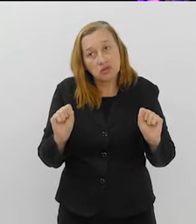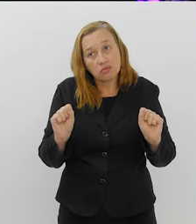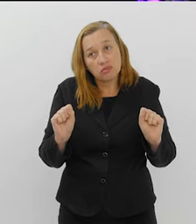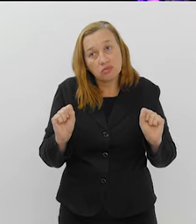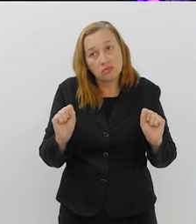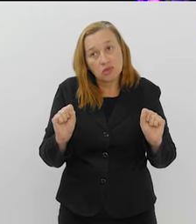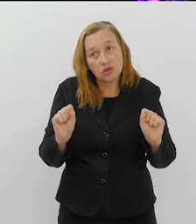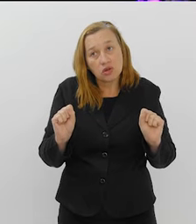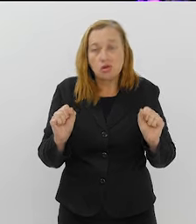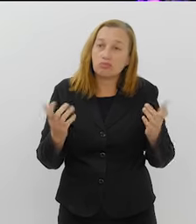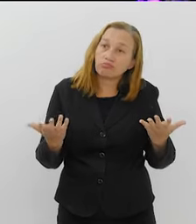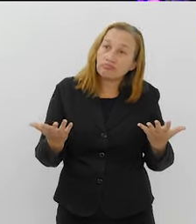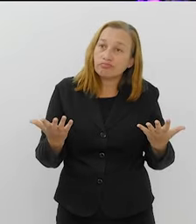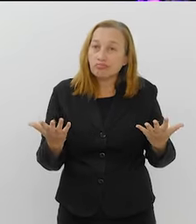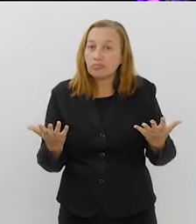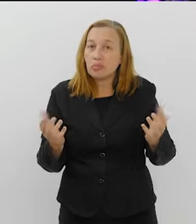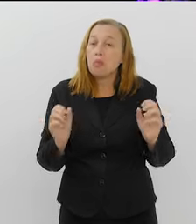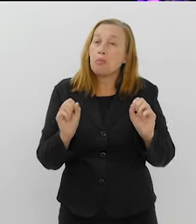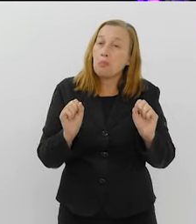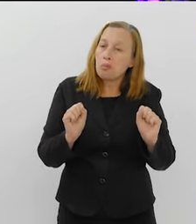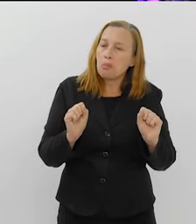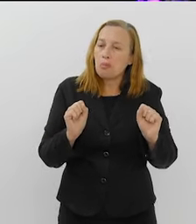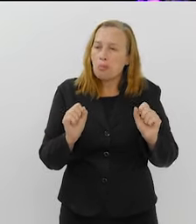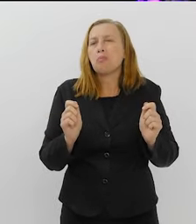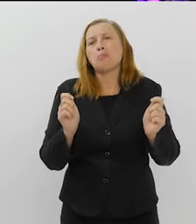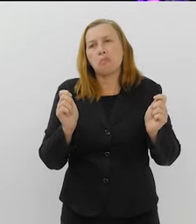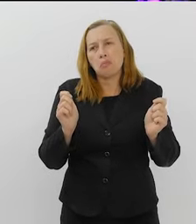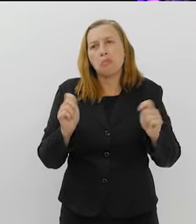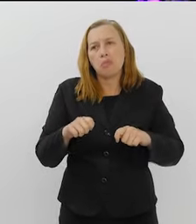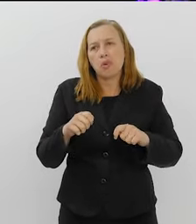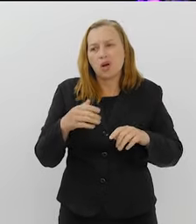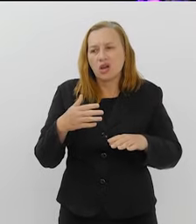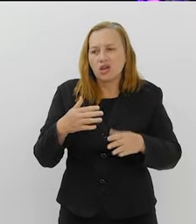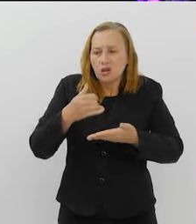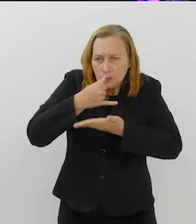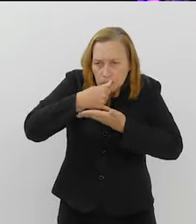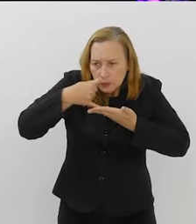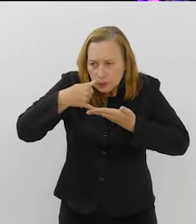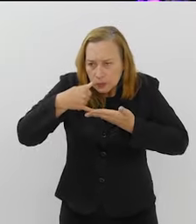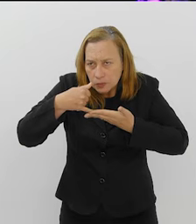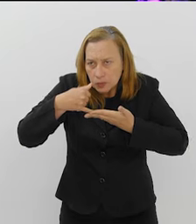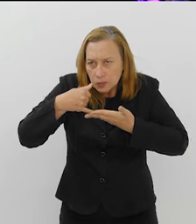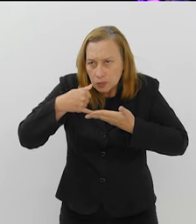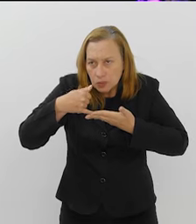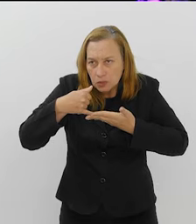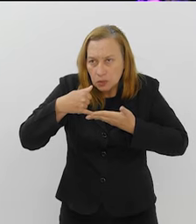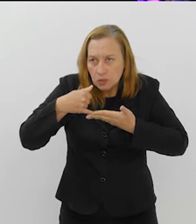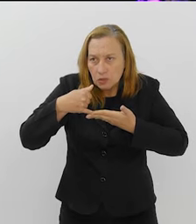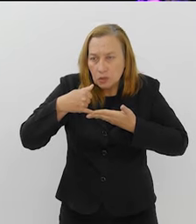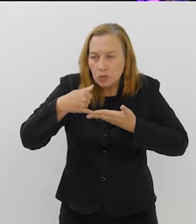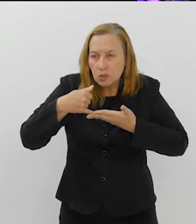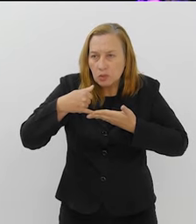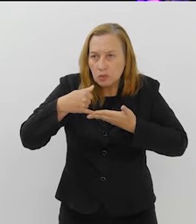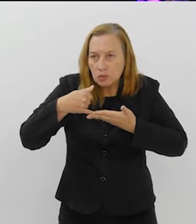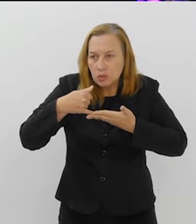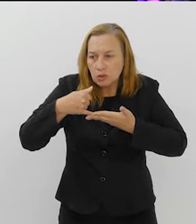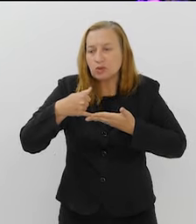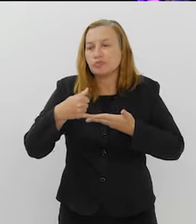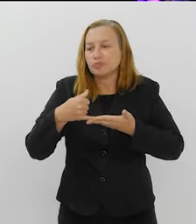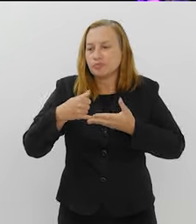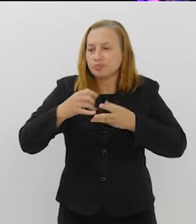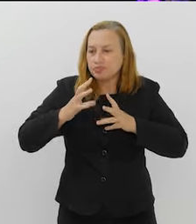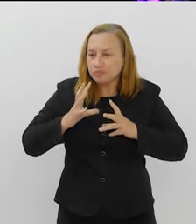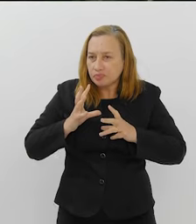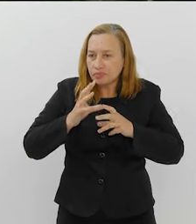possivelmente, uma das hipóteses dessa cocaína ter chegado nesses tubarões é pelo acúmulo, a partir da cadeia